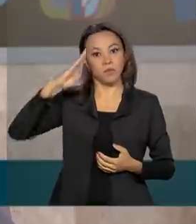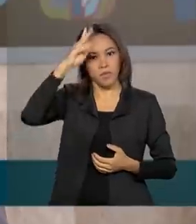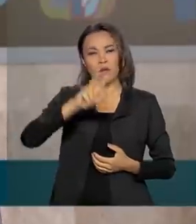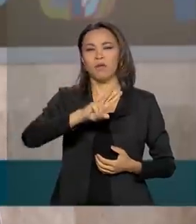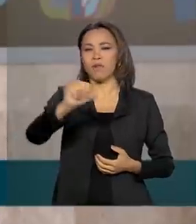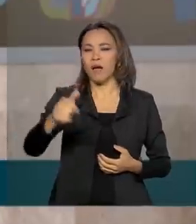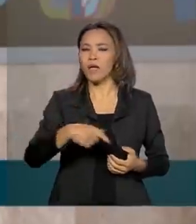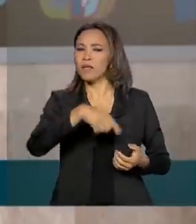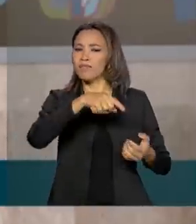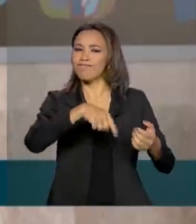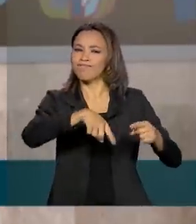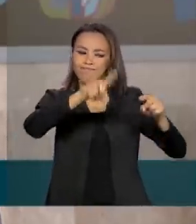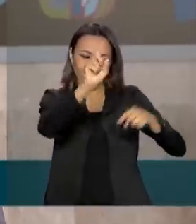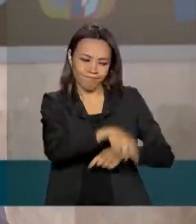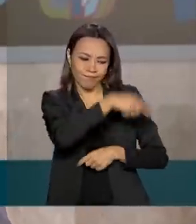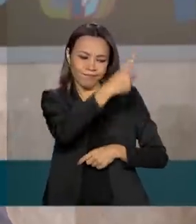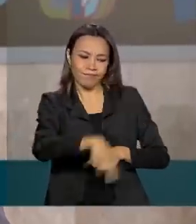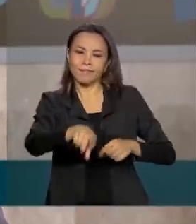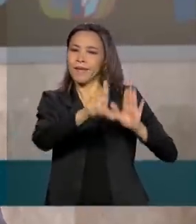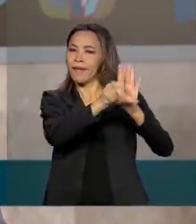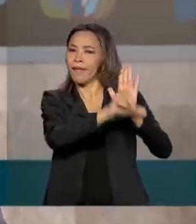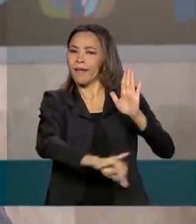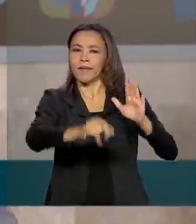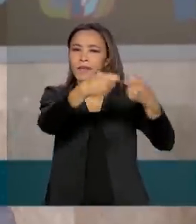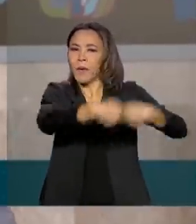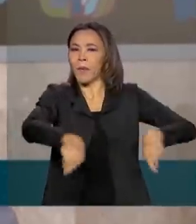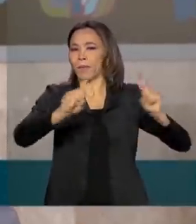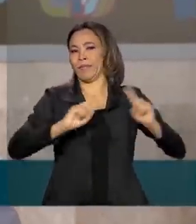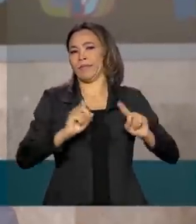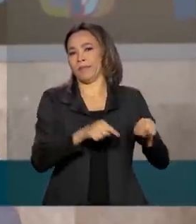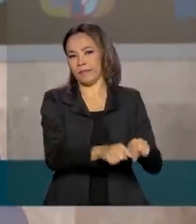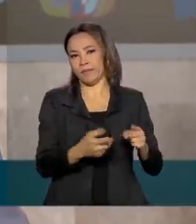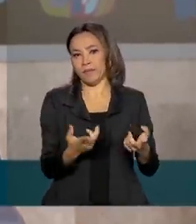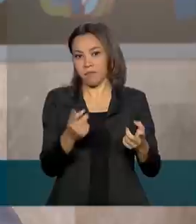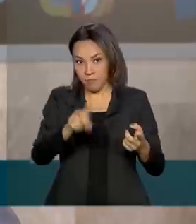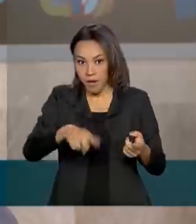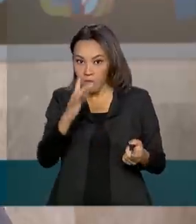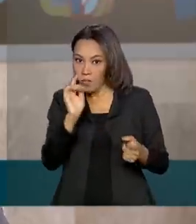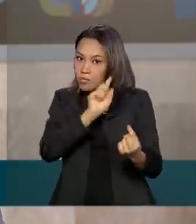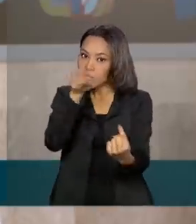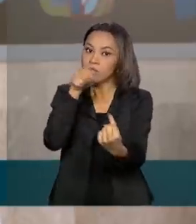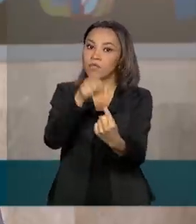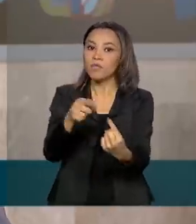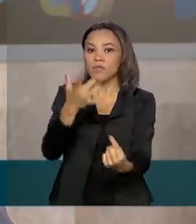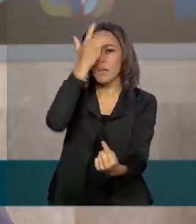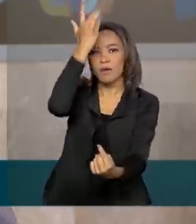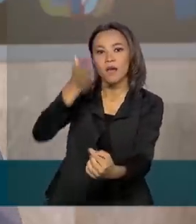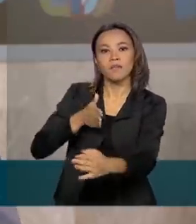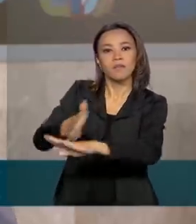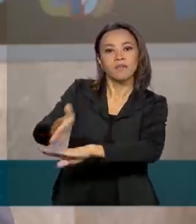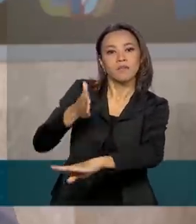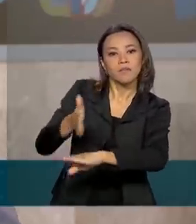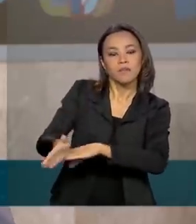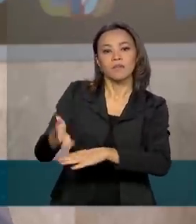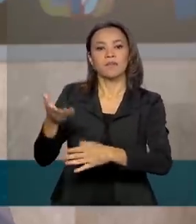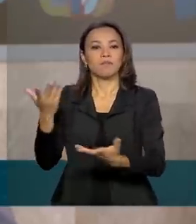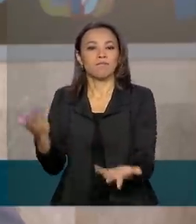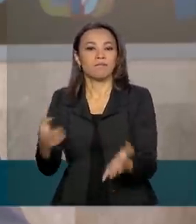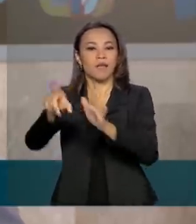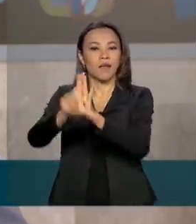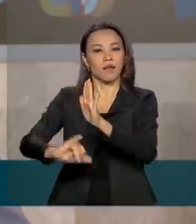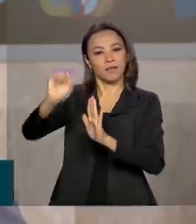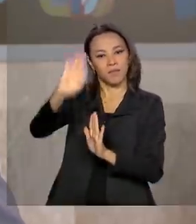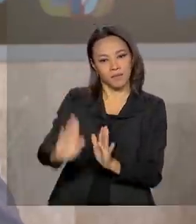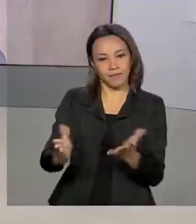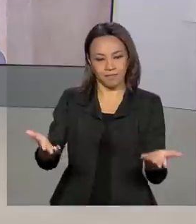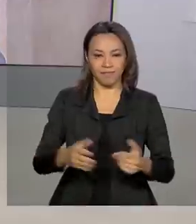considerados desnecessários também, com o objetivo de facilitar e ampliar o acesso da população à legislação brasileira. É